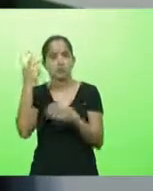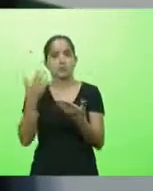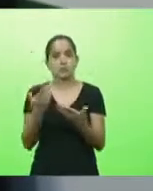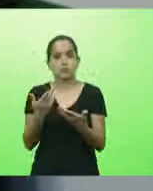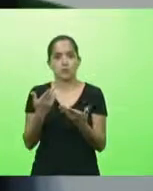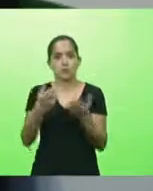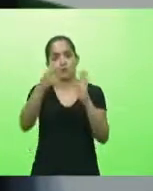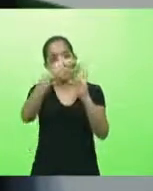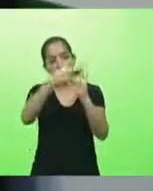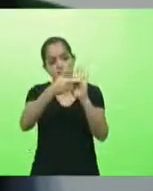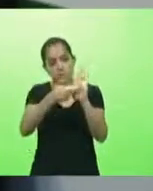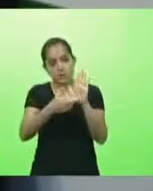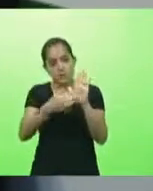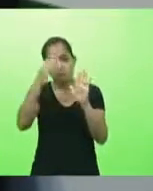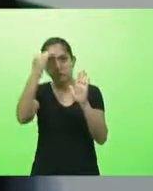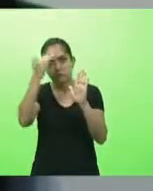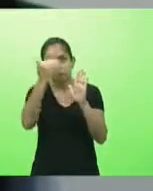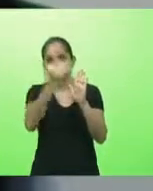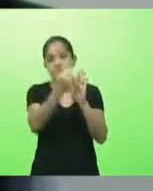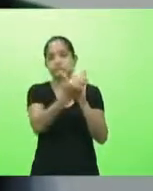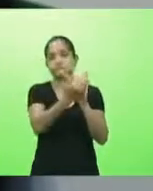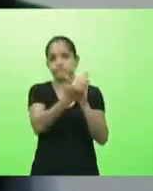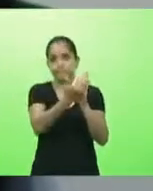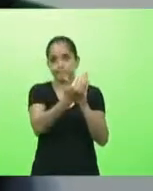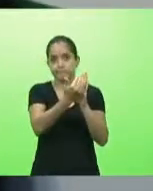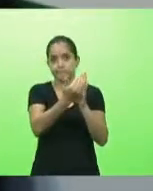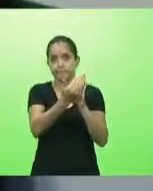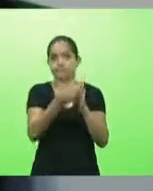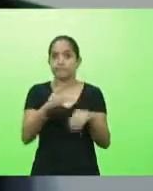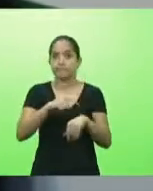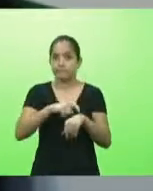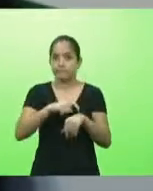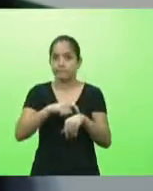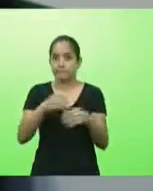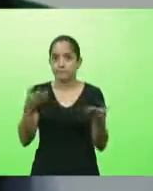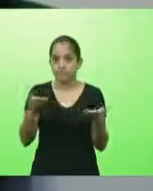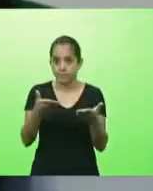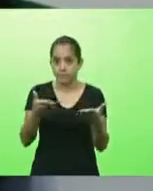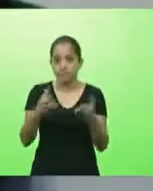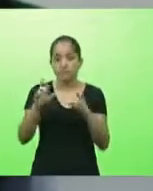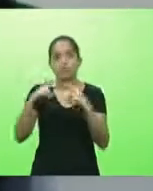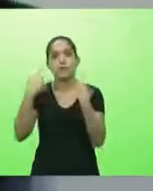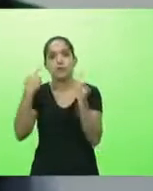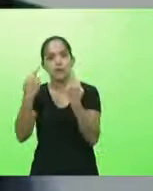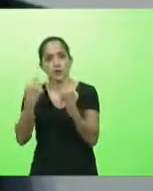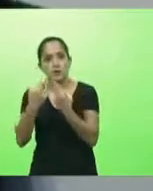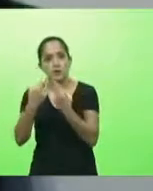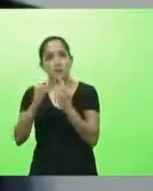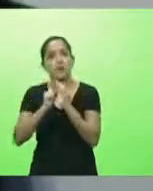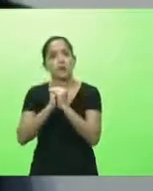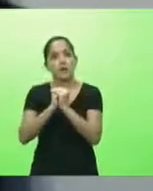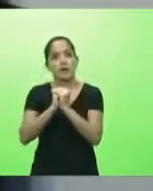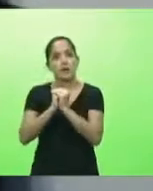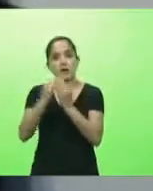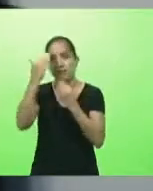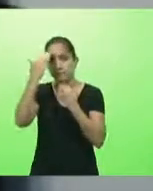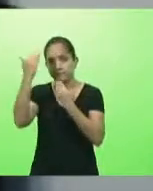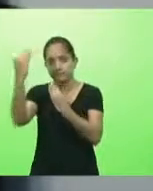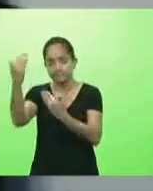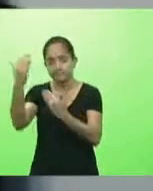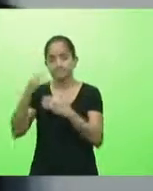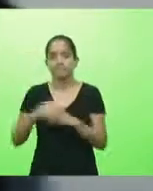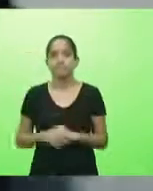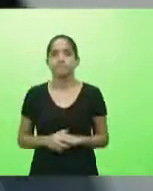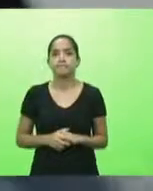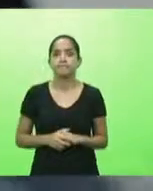sanitárias de segurança para que daqui a pouco nós possamos nos reunir e agradecer a Deus por termos passado por esse